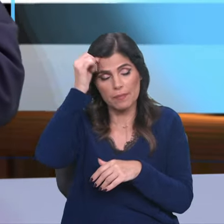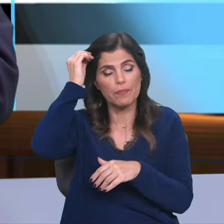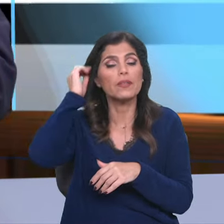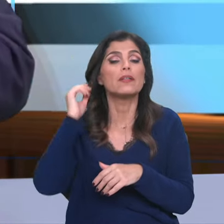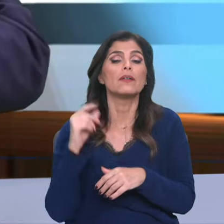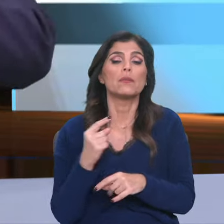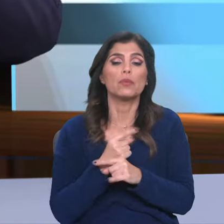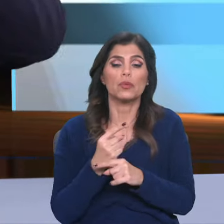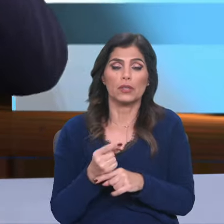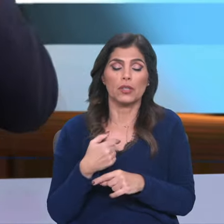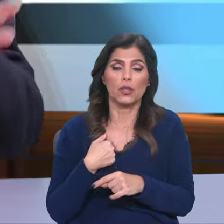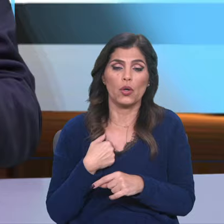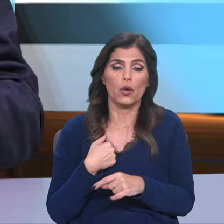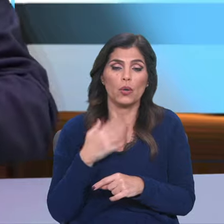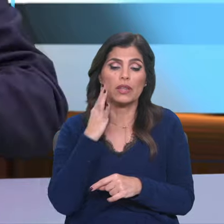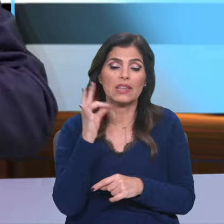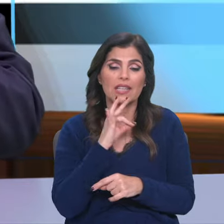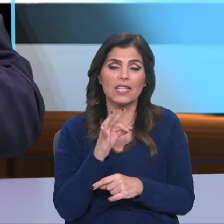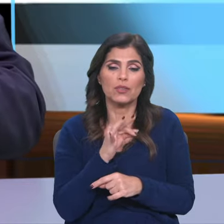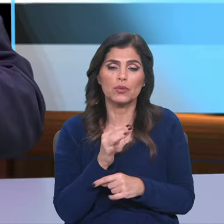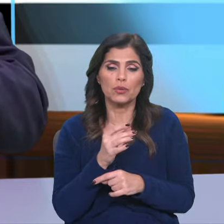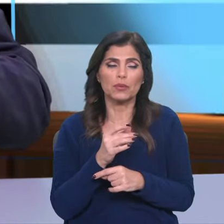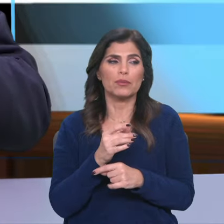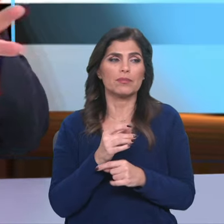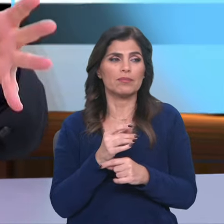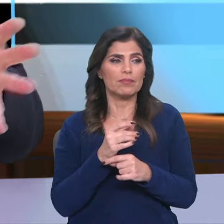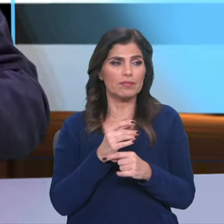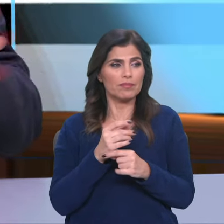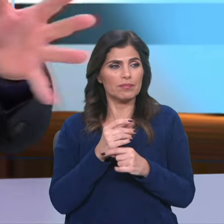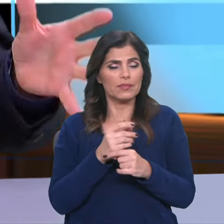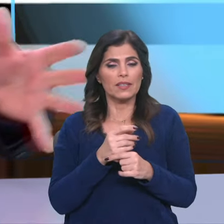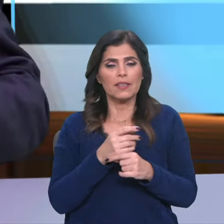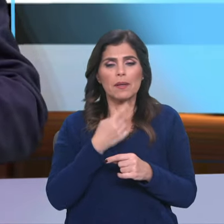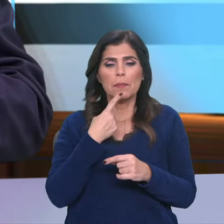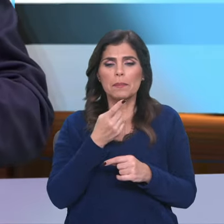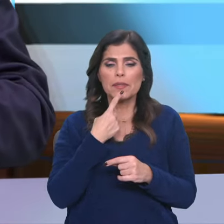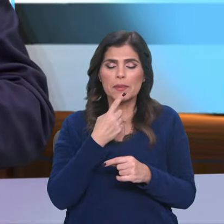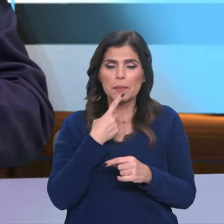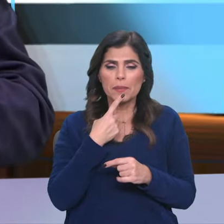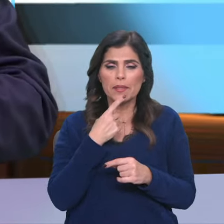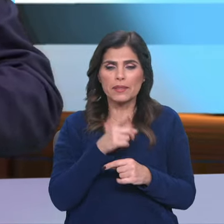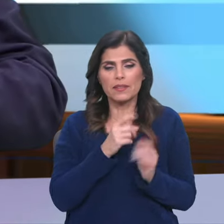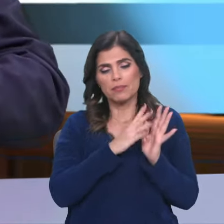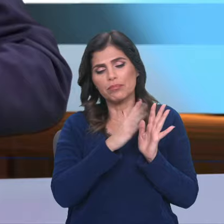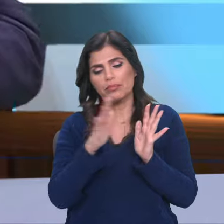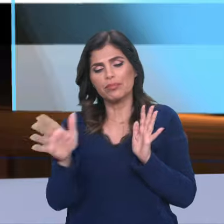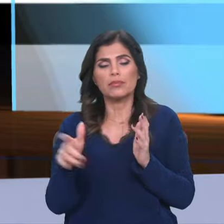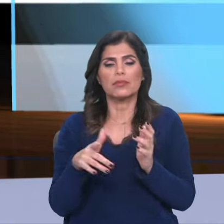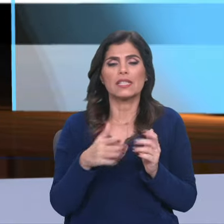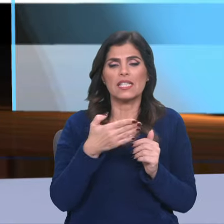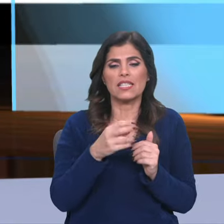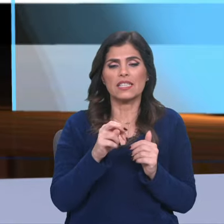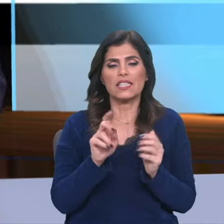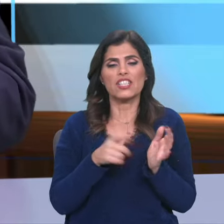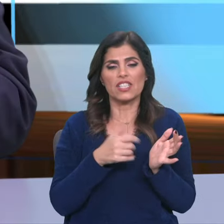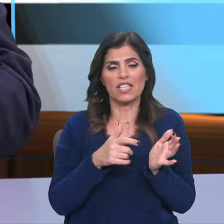fundo, procuro descodificar este livro tão grande que é a Bíblia, é uma biblioteca de 73 livros, tornando